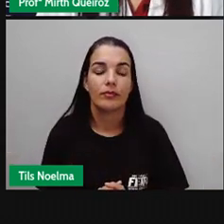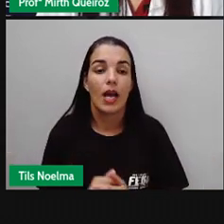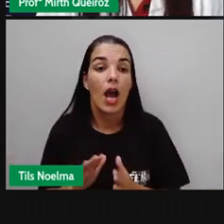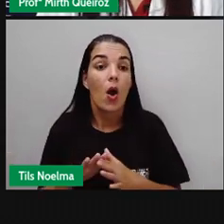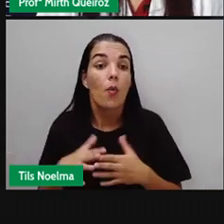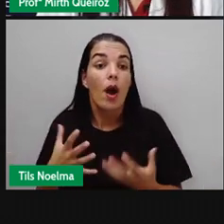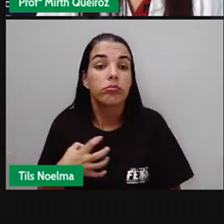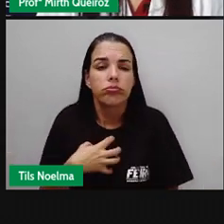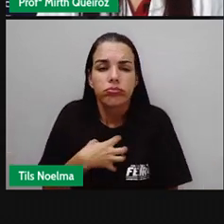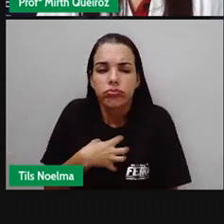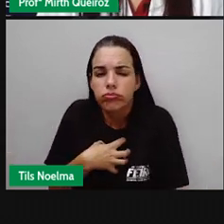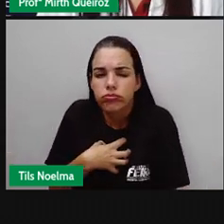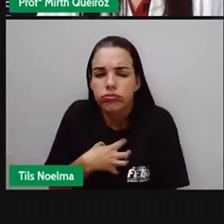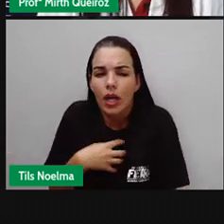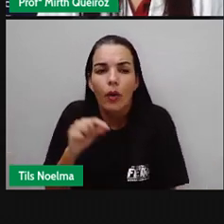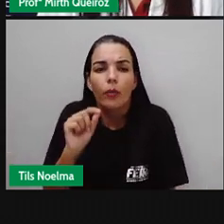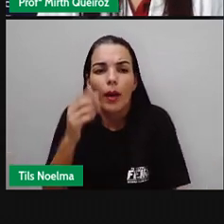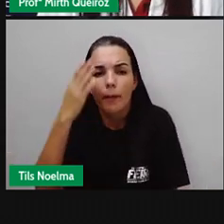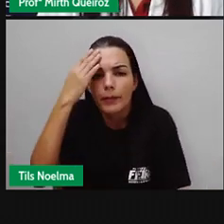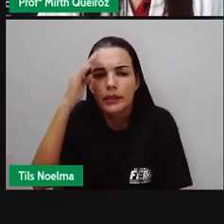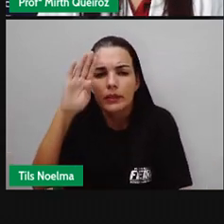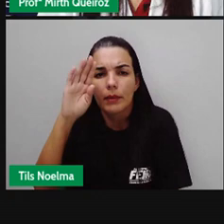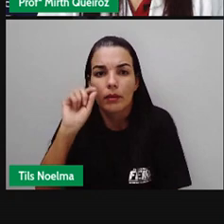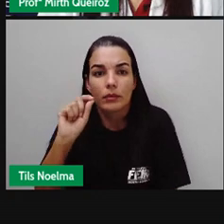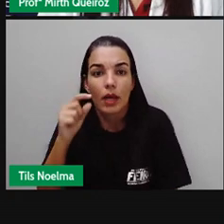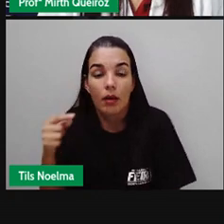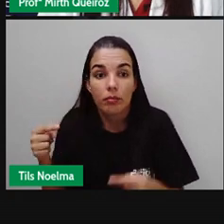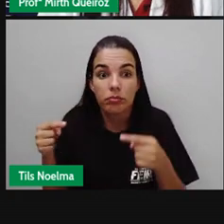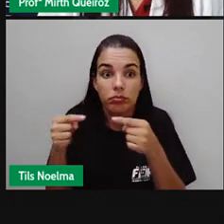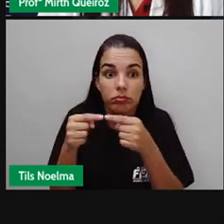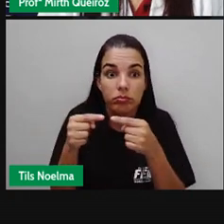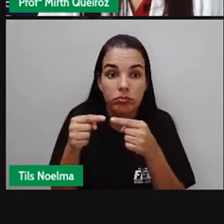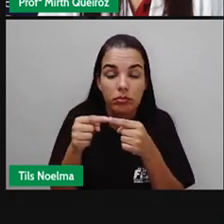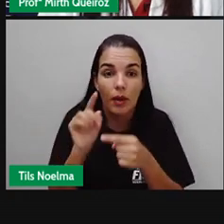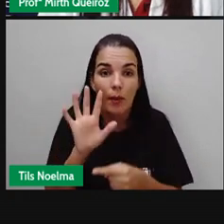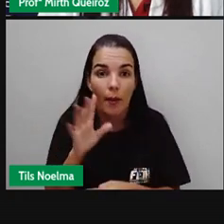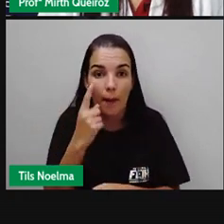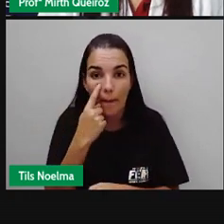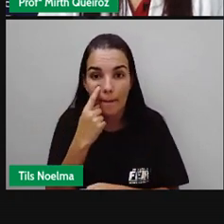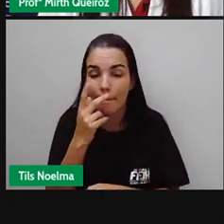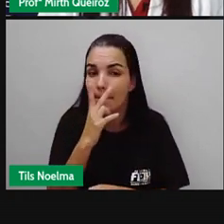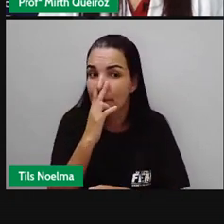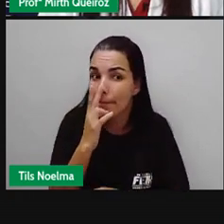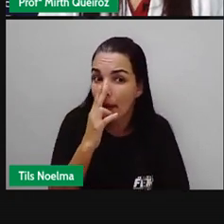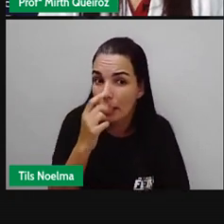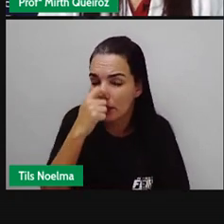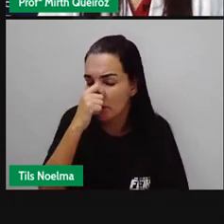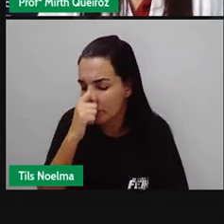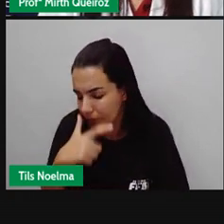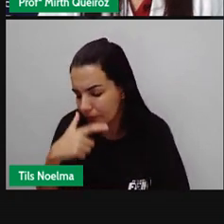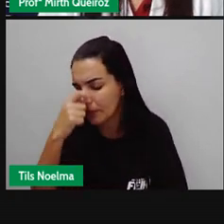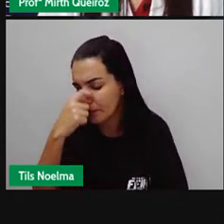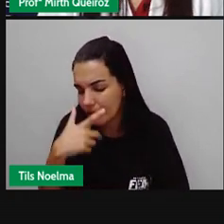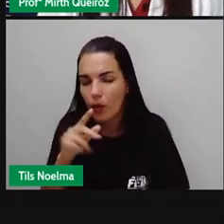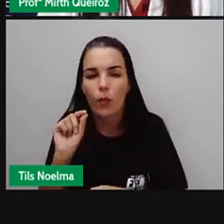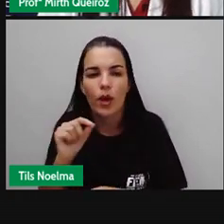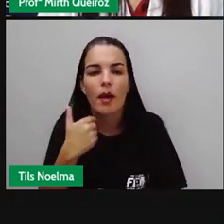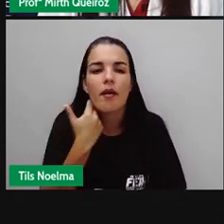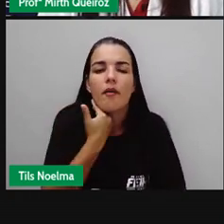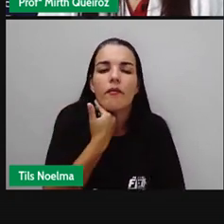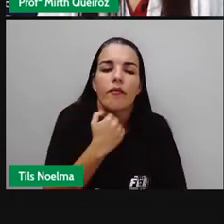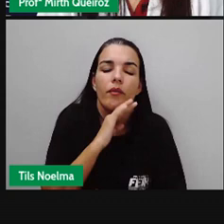Quais são os sintomas? Os principais sintomas para identificar a doença são semelhantes à gripe ou respirada. Seria febre,